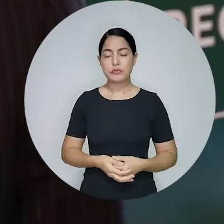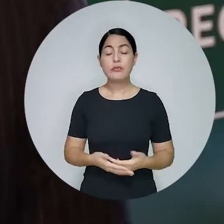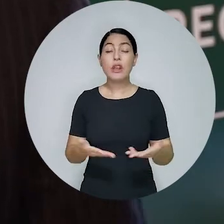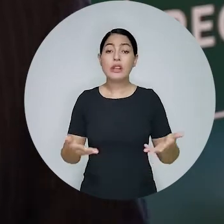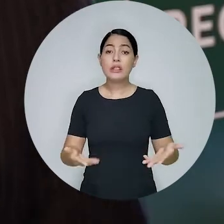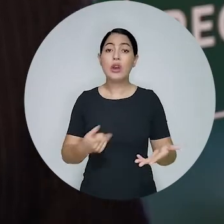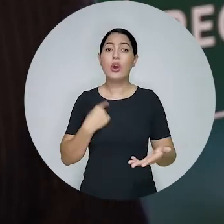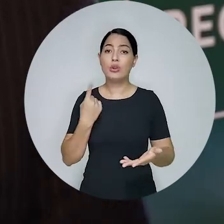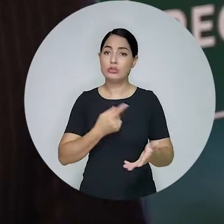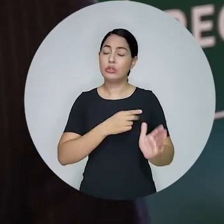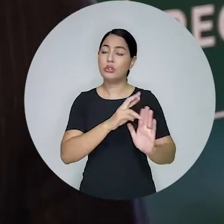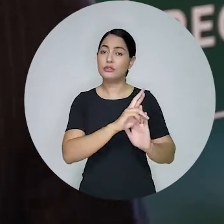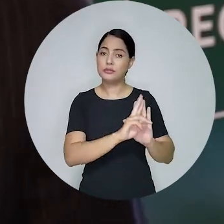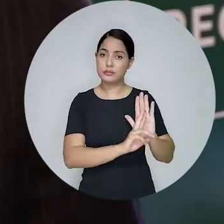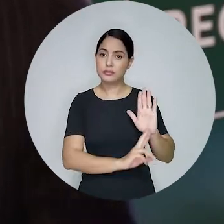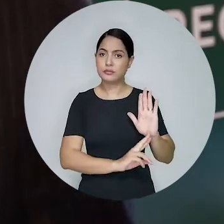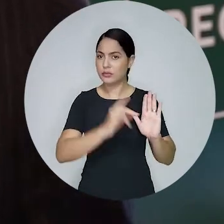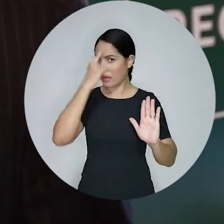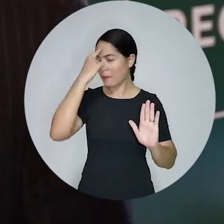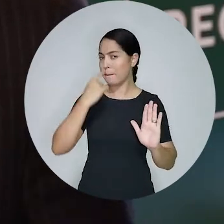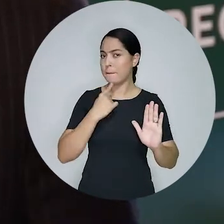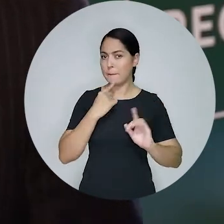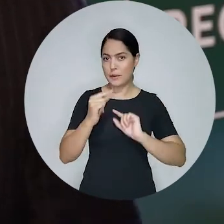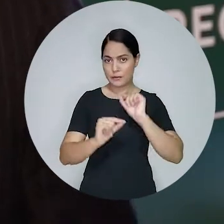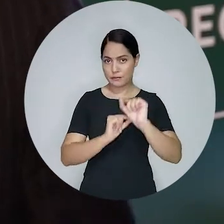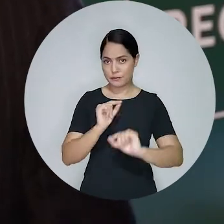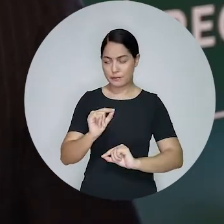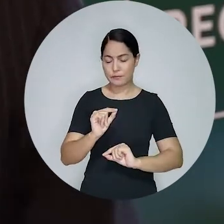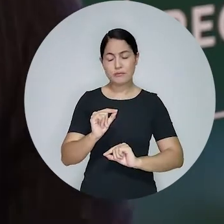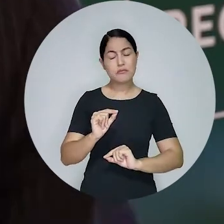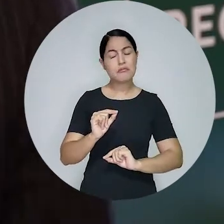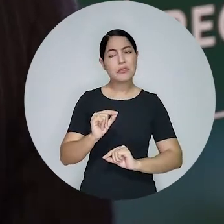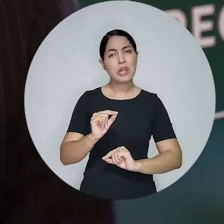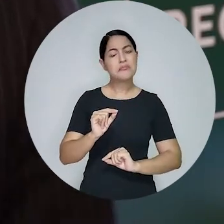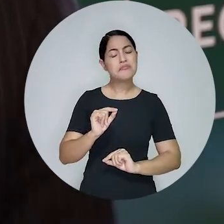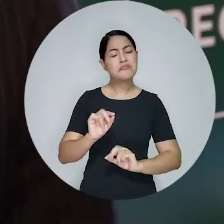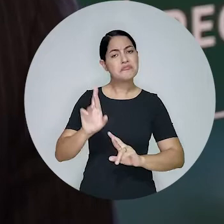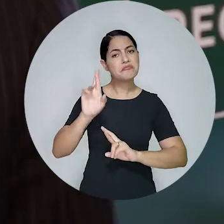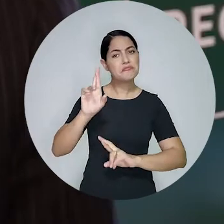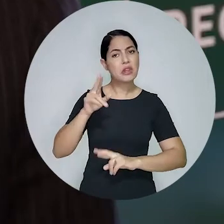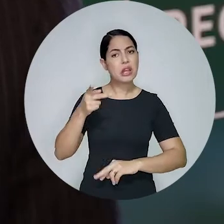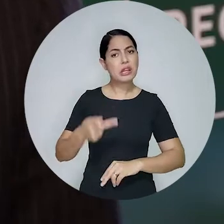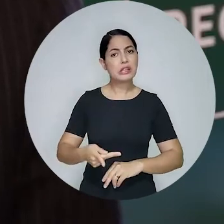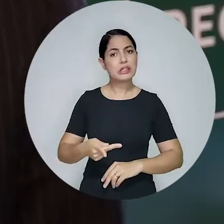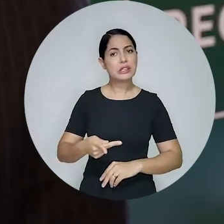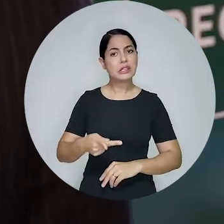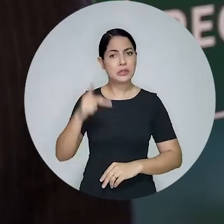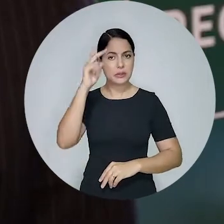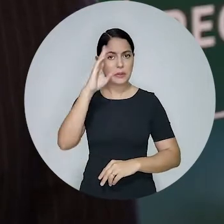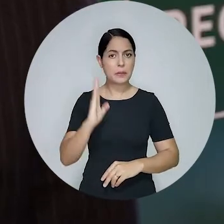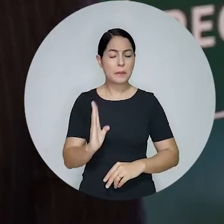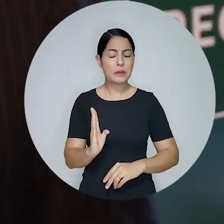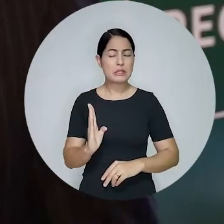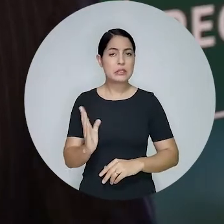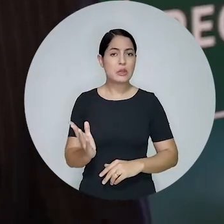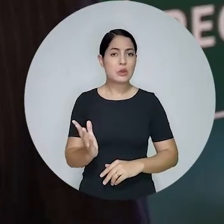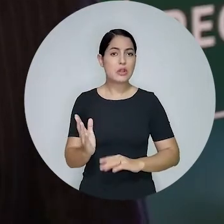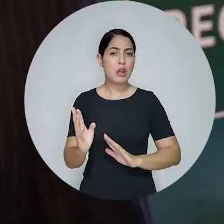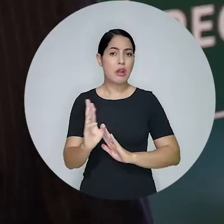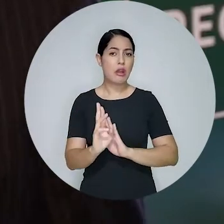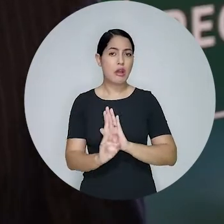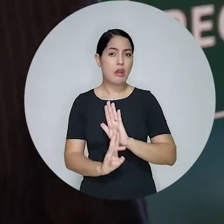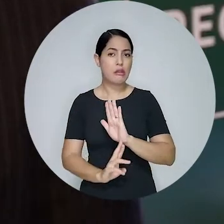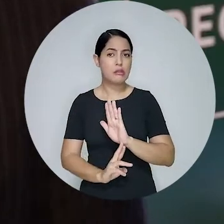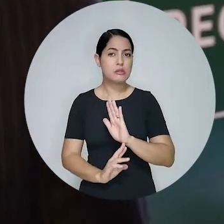Portanto, nós temos uma regulação que tem esse perfil. Suponho que o Brasil terá uma regulação